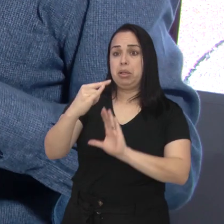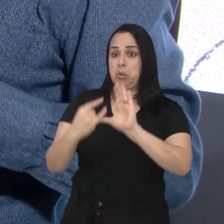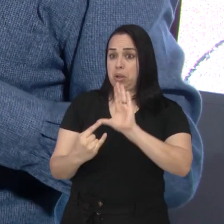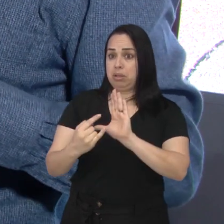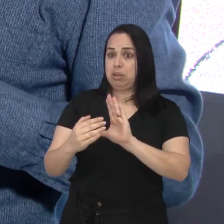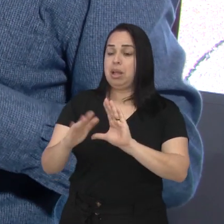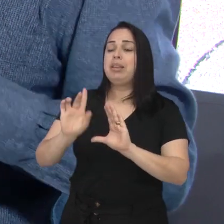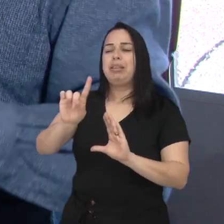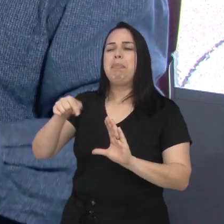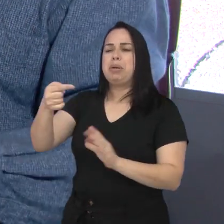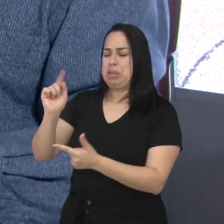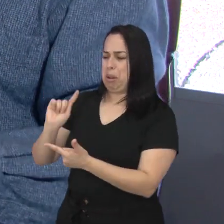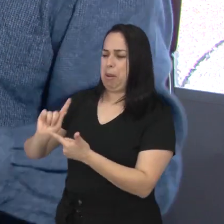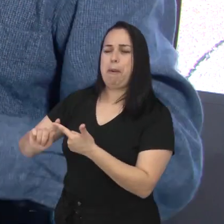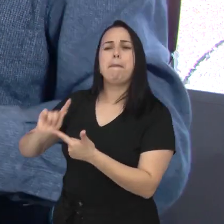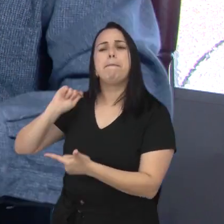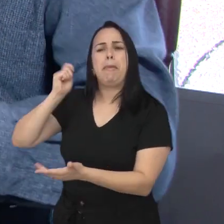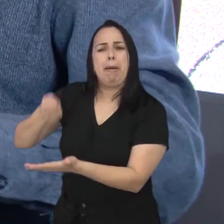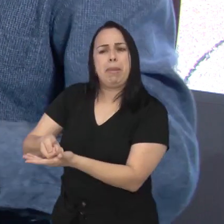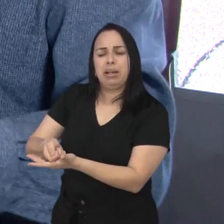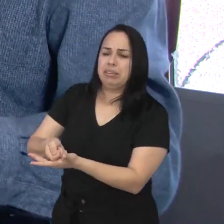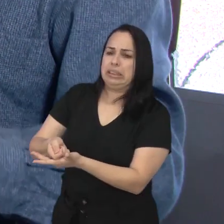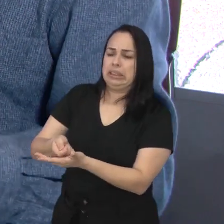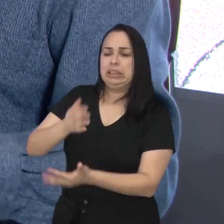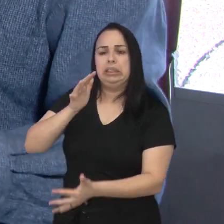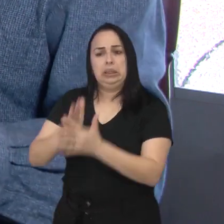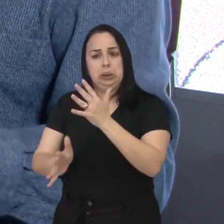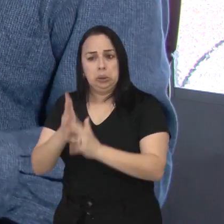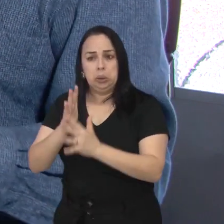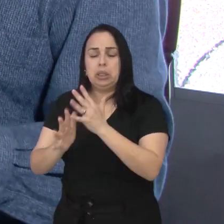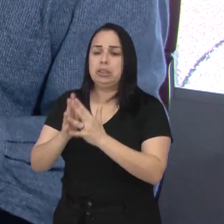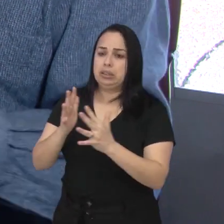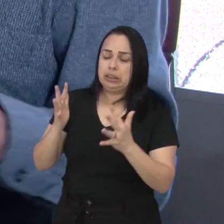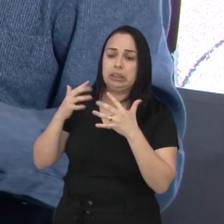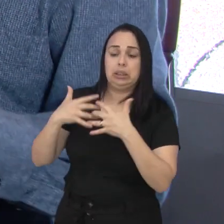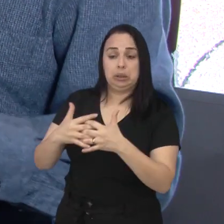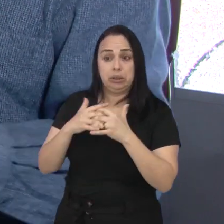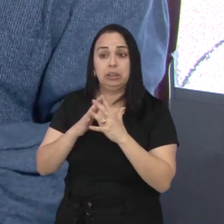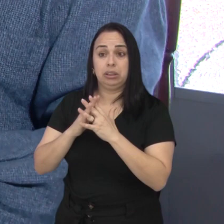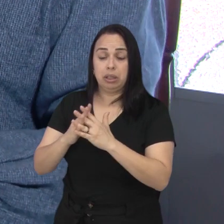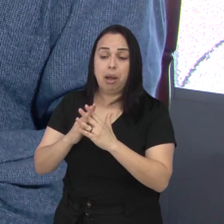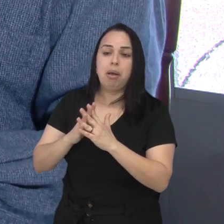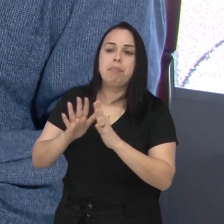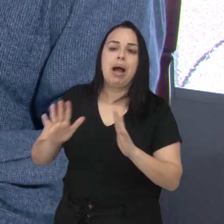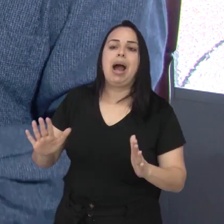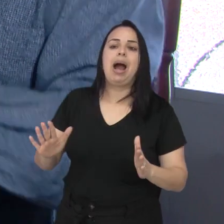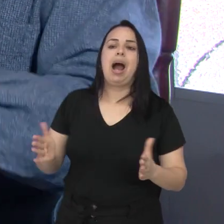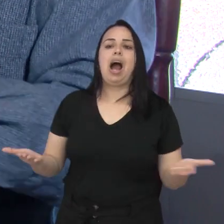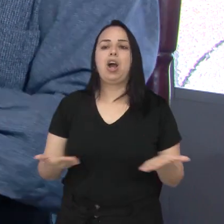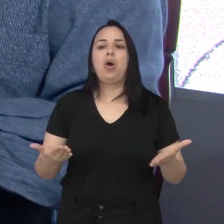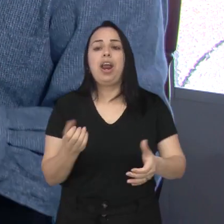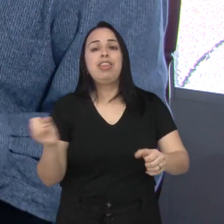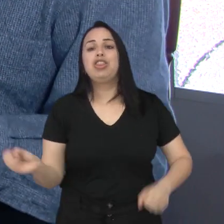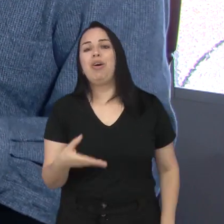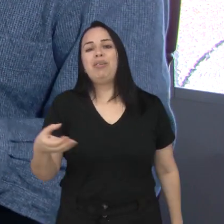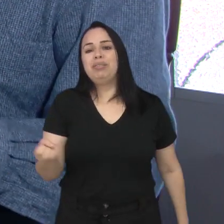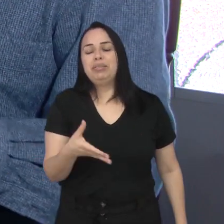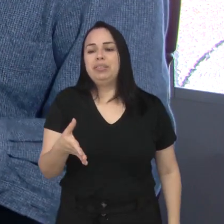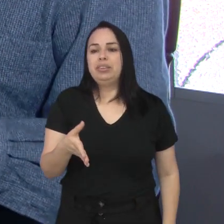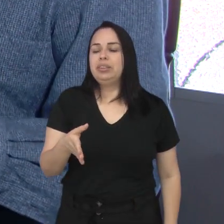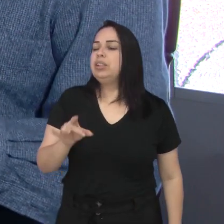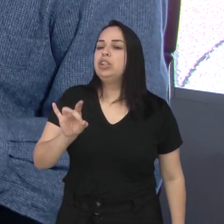documento do carro, primeiro o meu nome e eu pago? Olha só, uma situação meio complicada. Quando é conhecido, não tem problema nenhum. Então, nesse